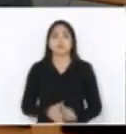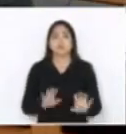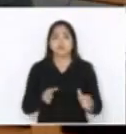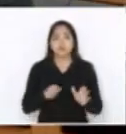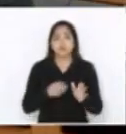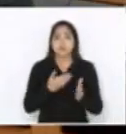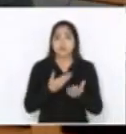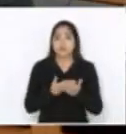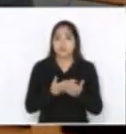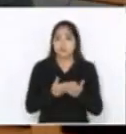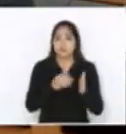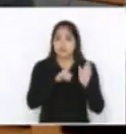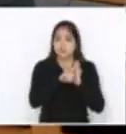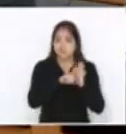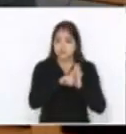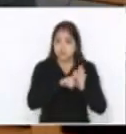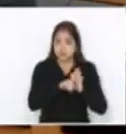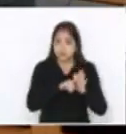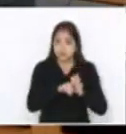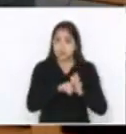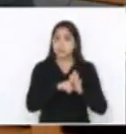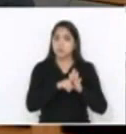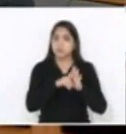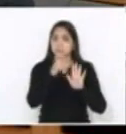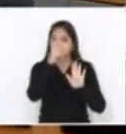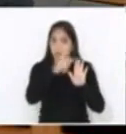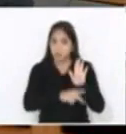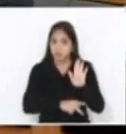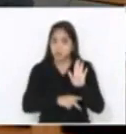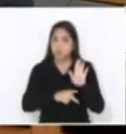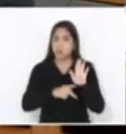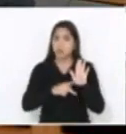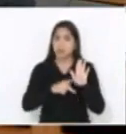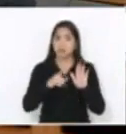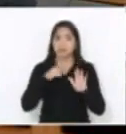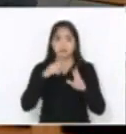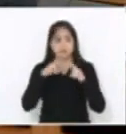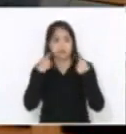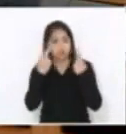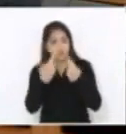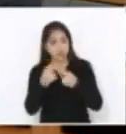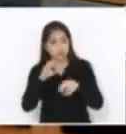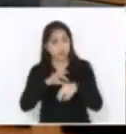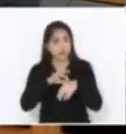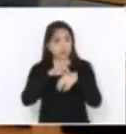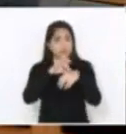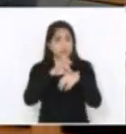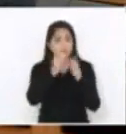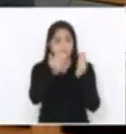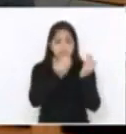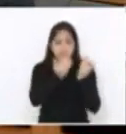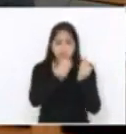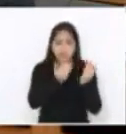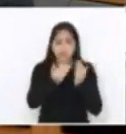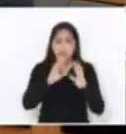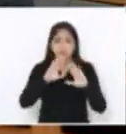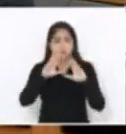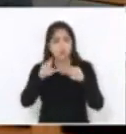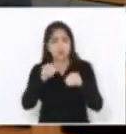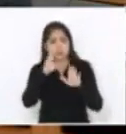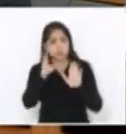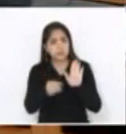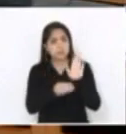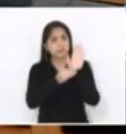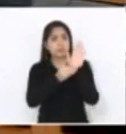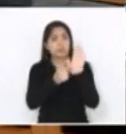o projeto do FUNDAM, tivemos uma reunião de líderes aqui na casa, avaliamos todas as emendas apresentadas,